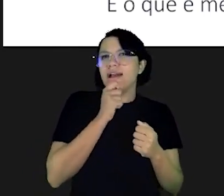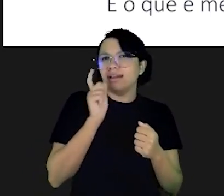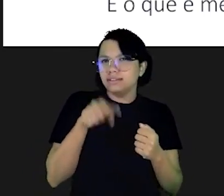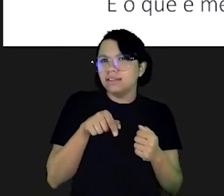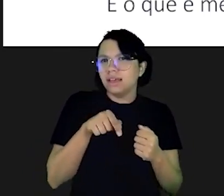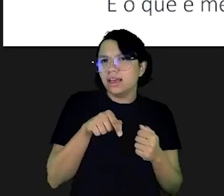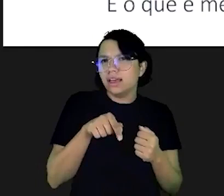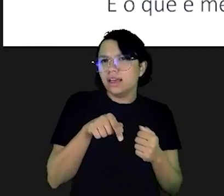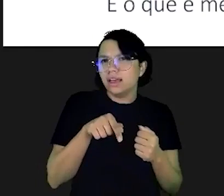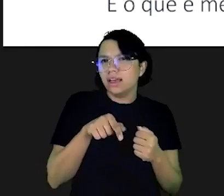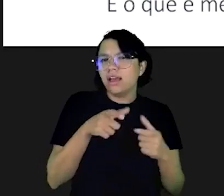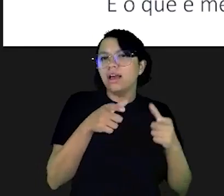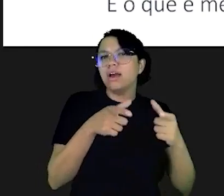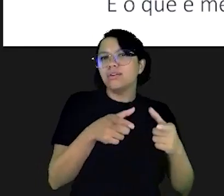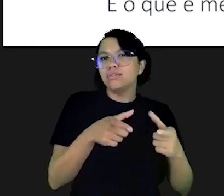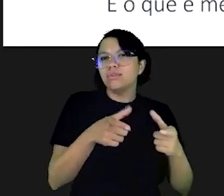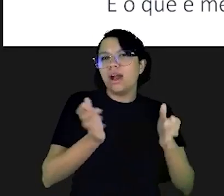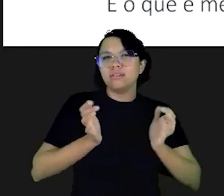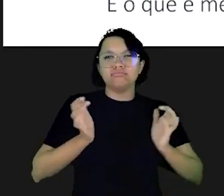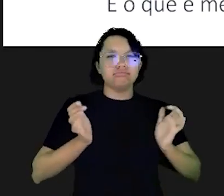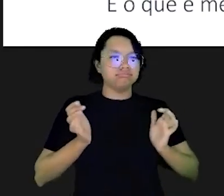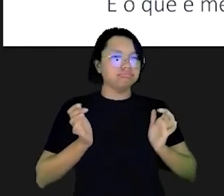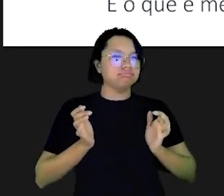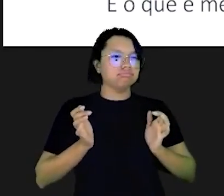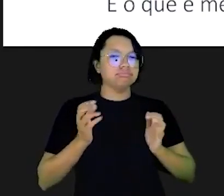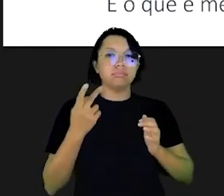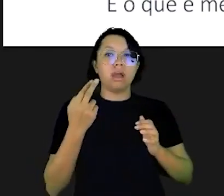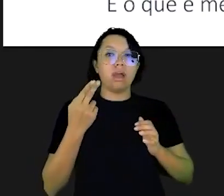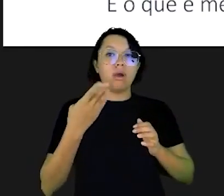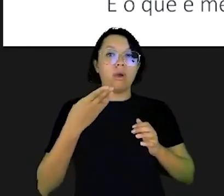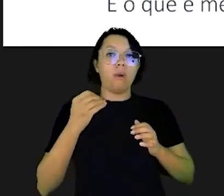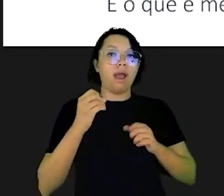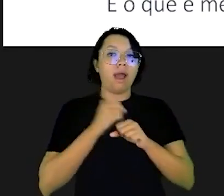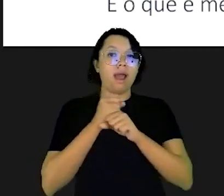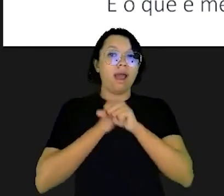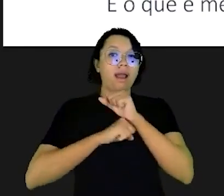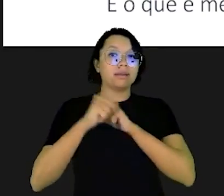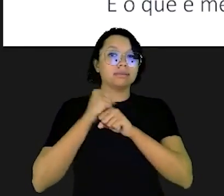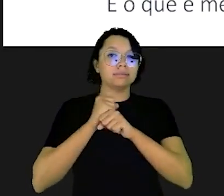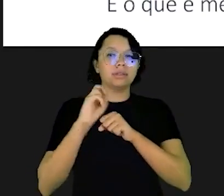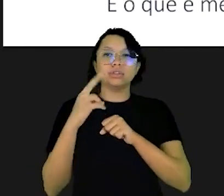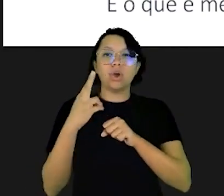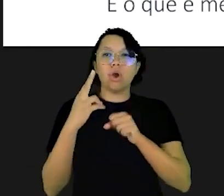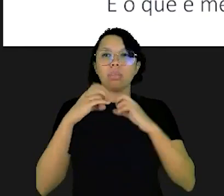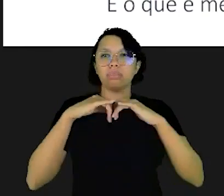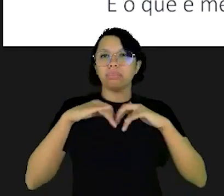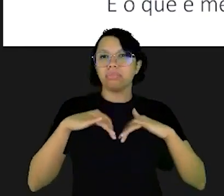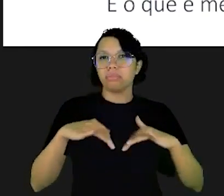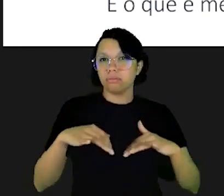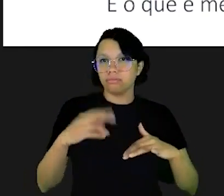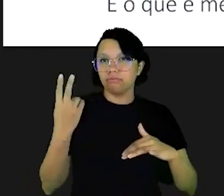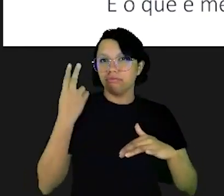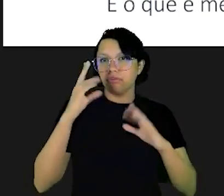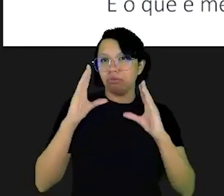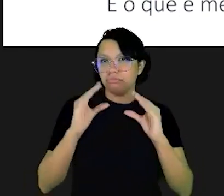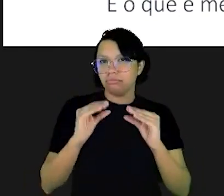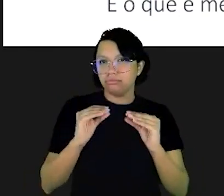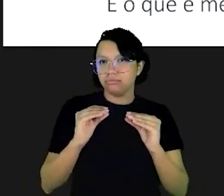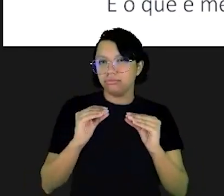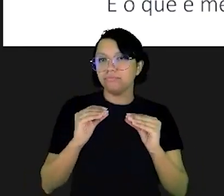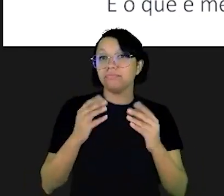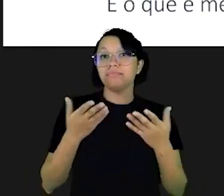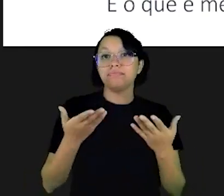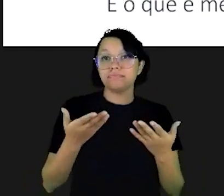chique será que a UJA ainda é uma localização tão chique como ela era 30, 40, 50 anos atrás ou ela se desvalorizou